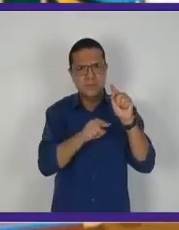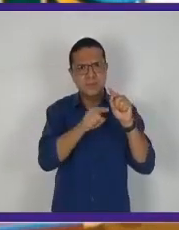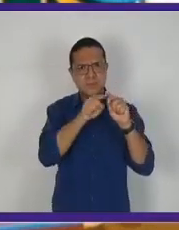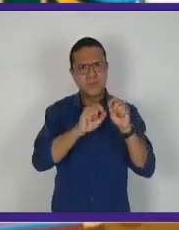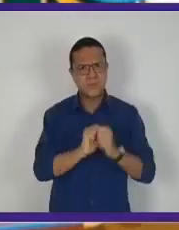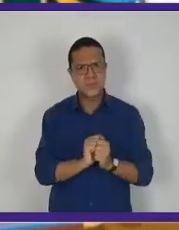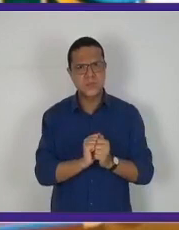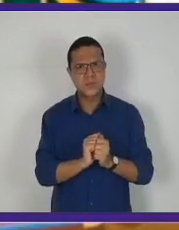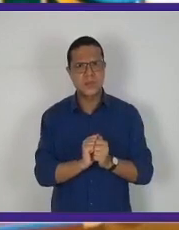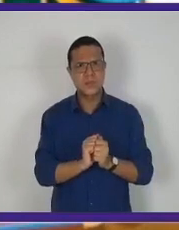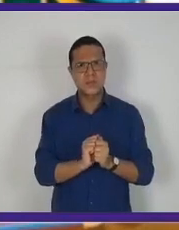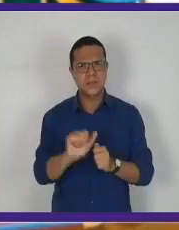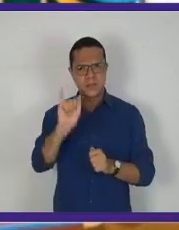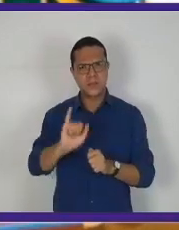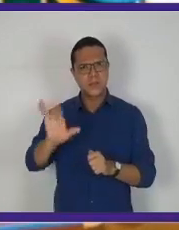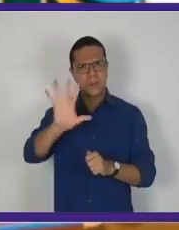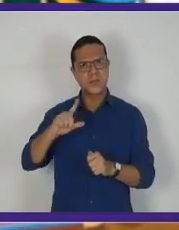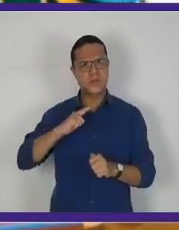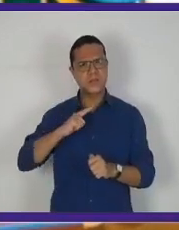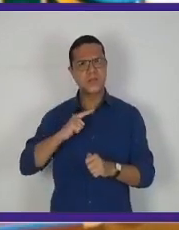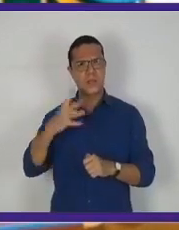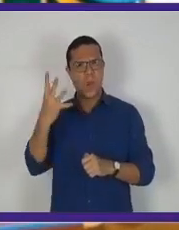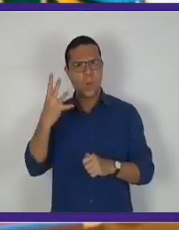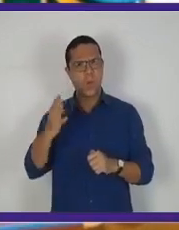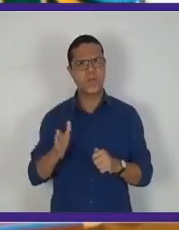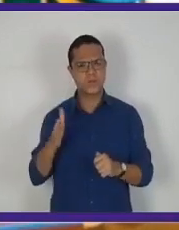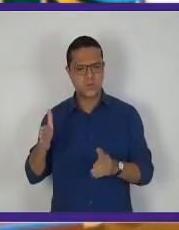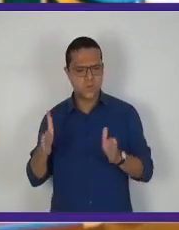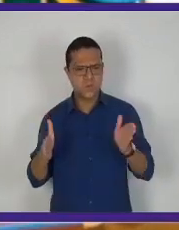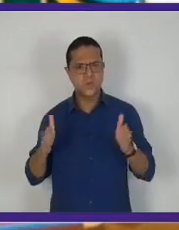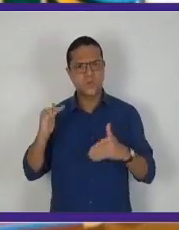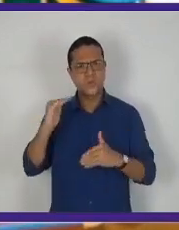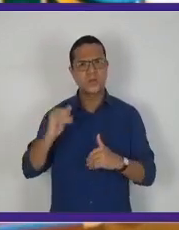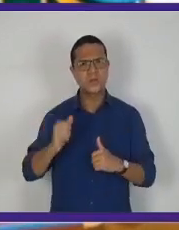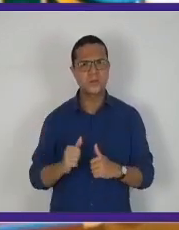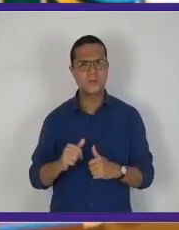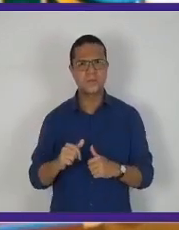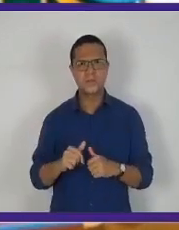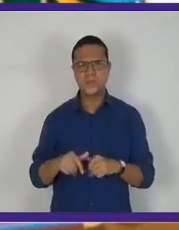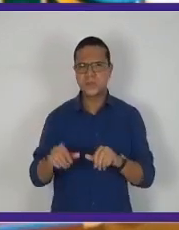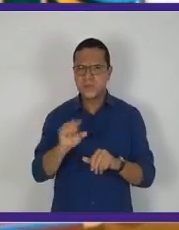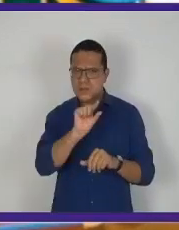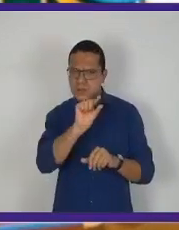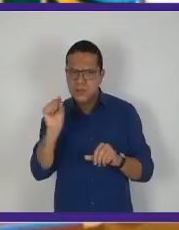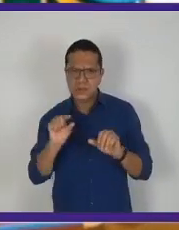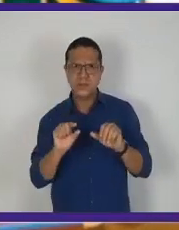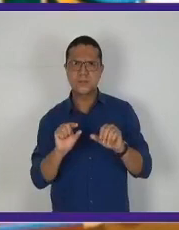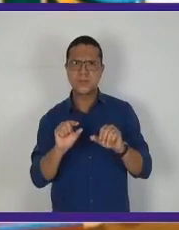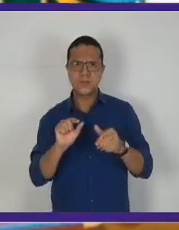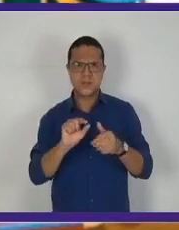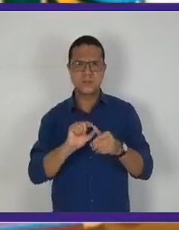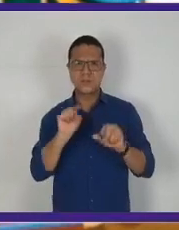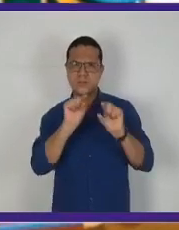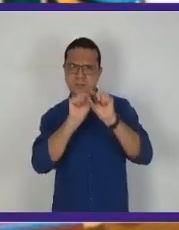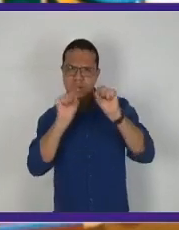Essa imagem aí com quatro lados. Ela está com pretinha, escrita. Está bem pretinho, bem escurinho. Está